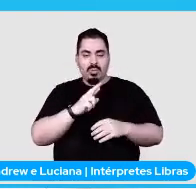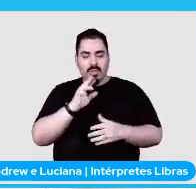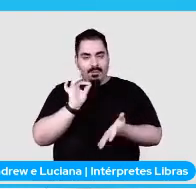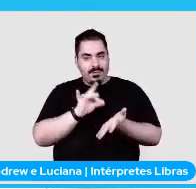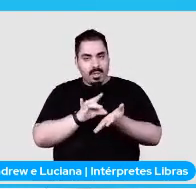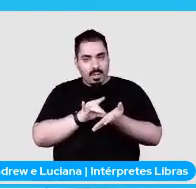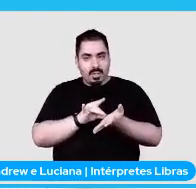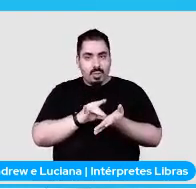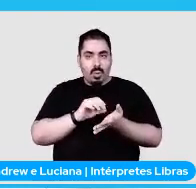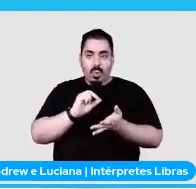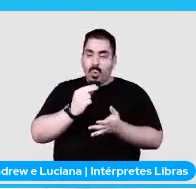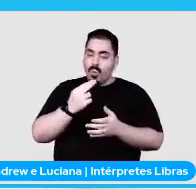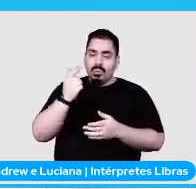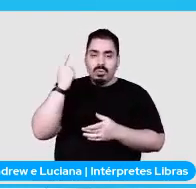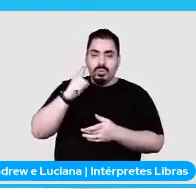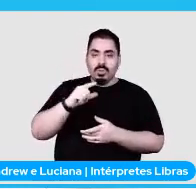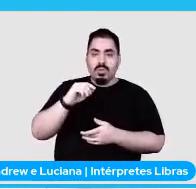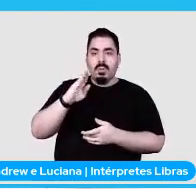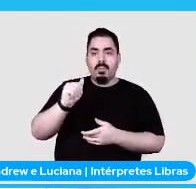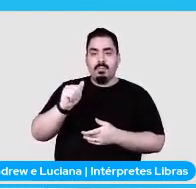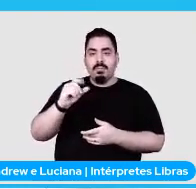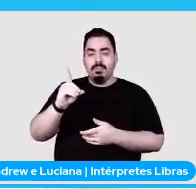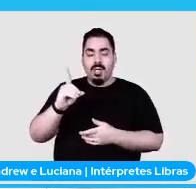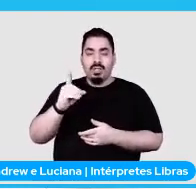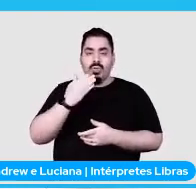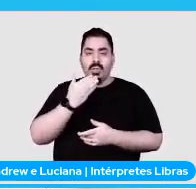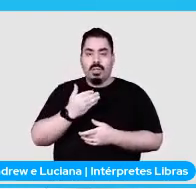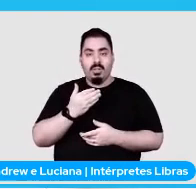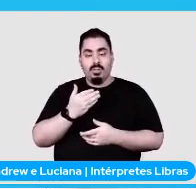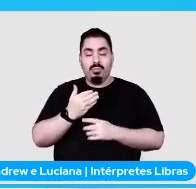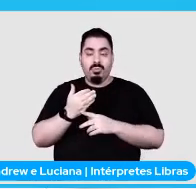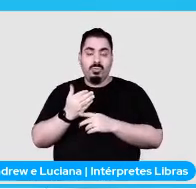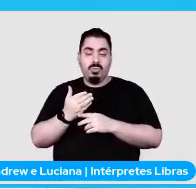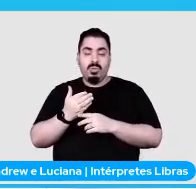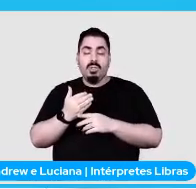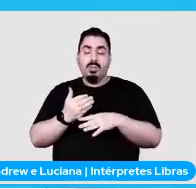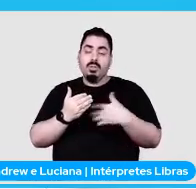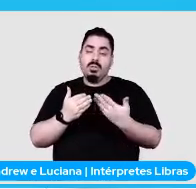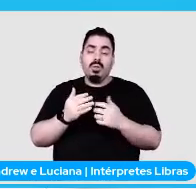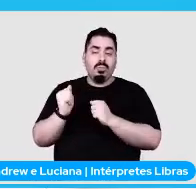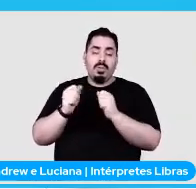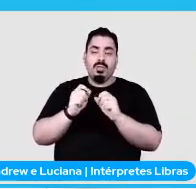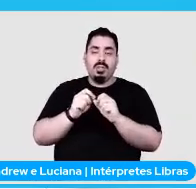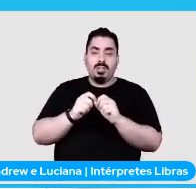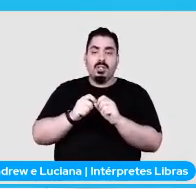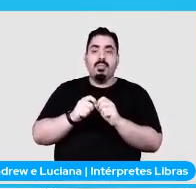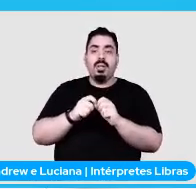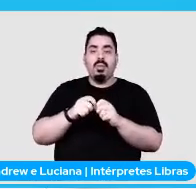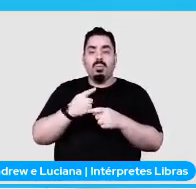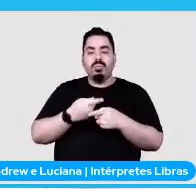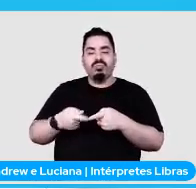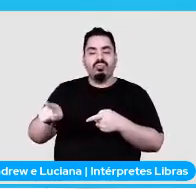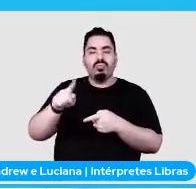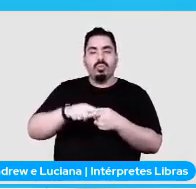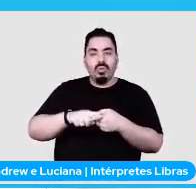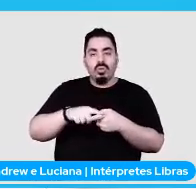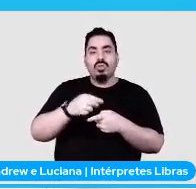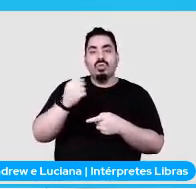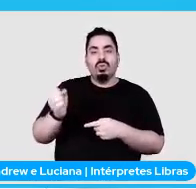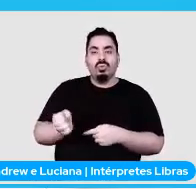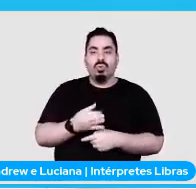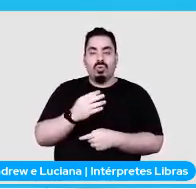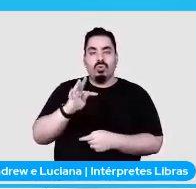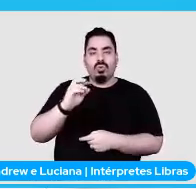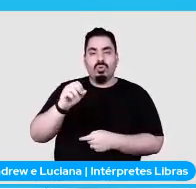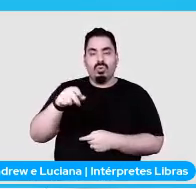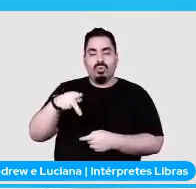request. E caso eu pegue um bad request, eu posso fazer o retry desse request com o novo token. Então, é um meio termo